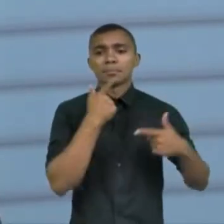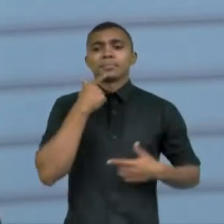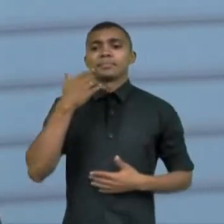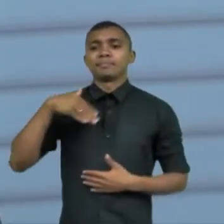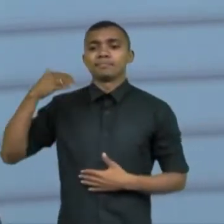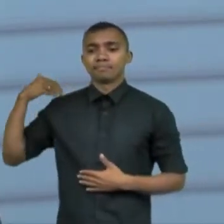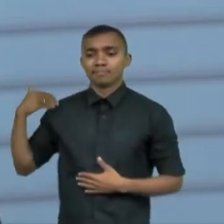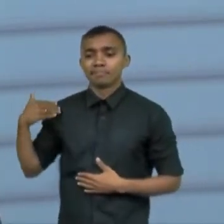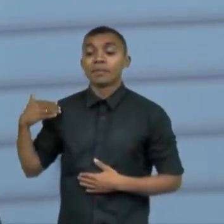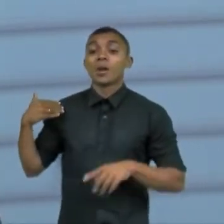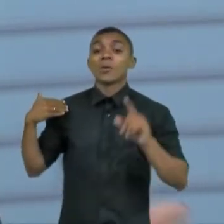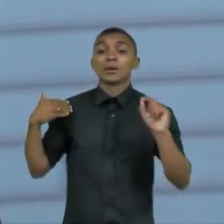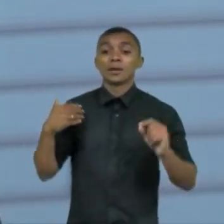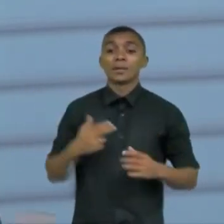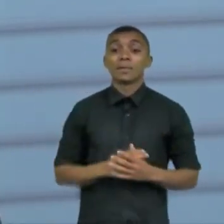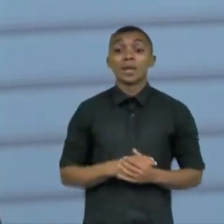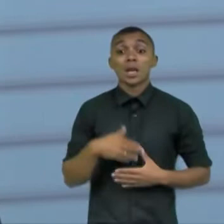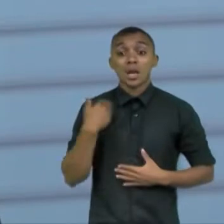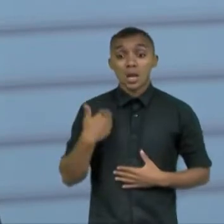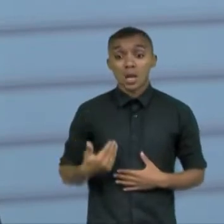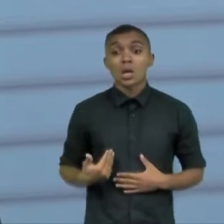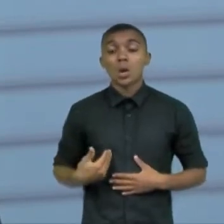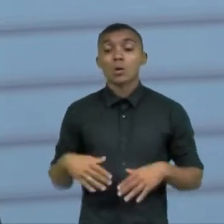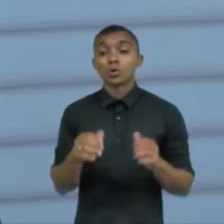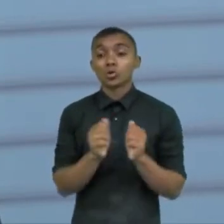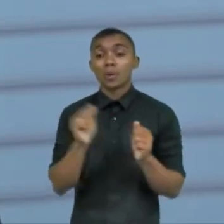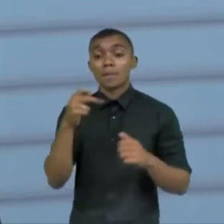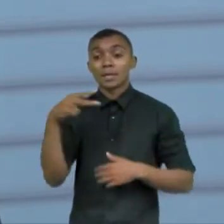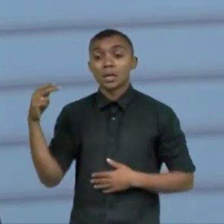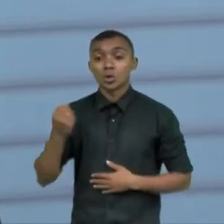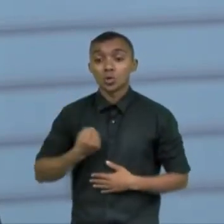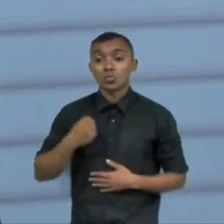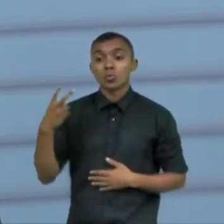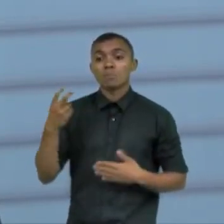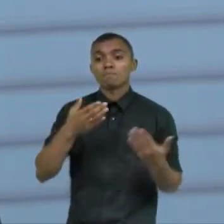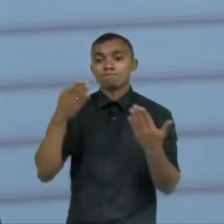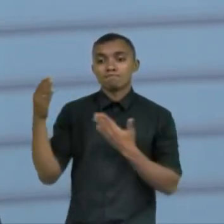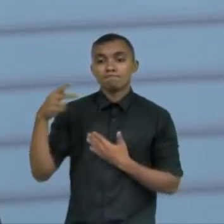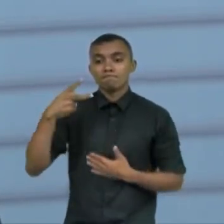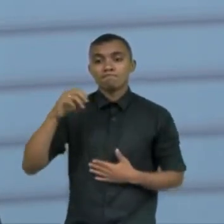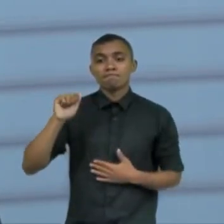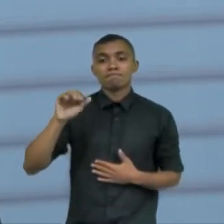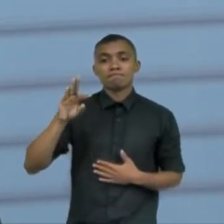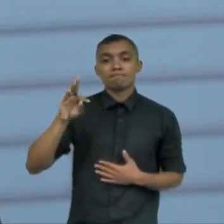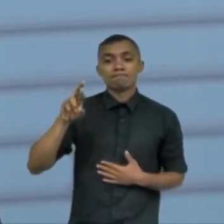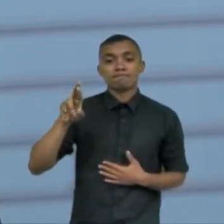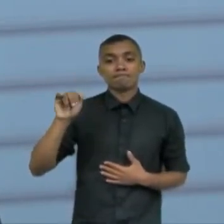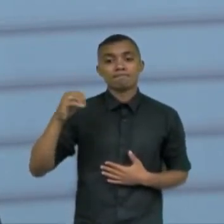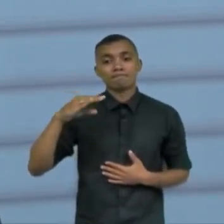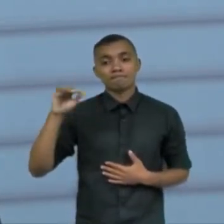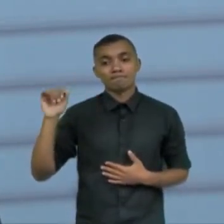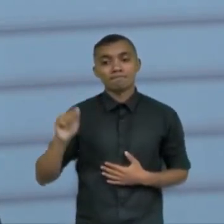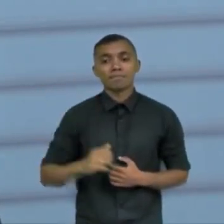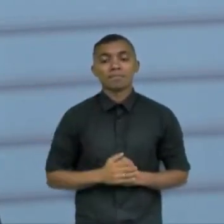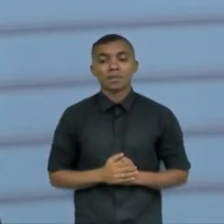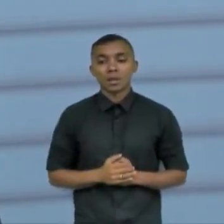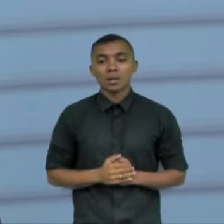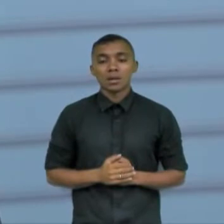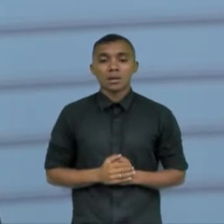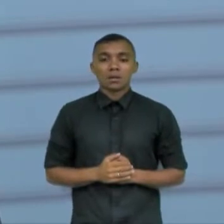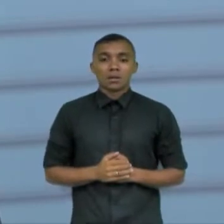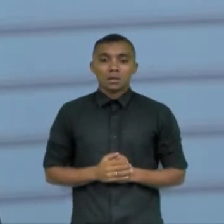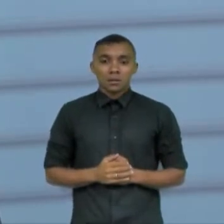que eu estou como vice-presidente a presidente doutora Patrícia Viana que é presidente também da comissão do idoso da UAB